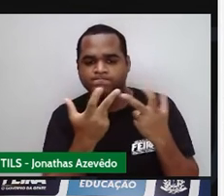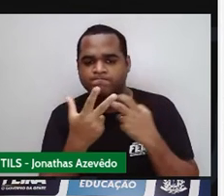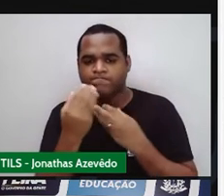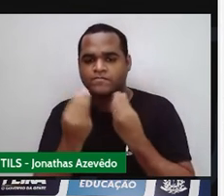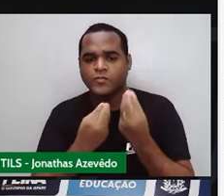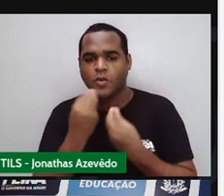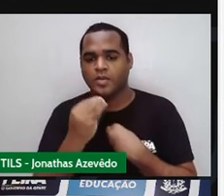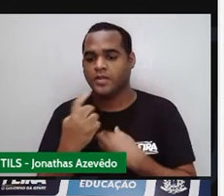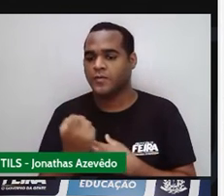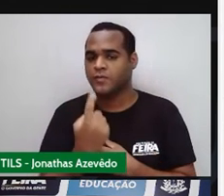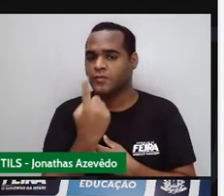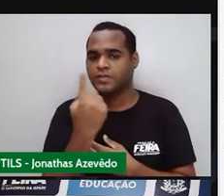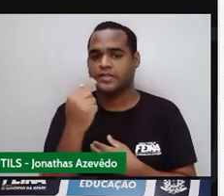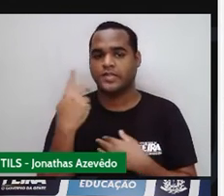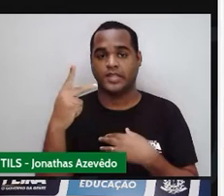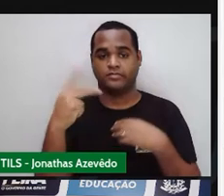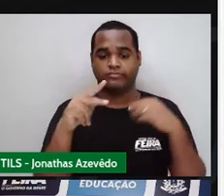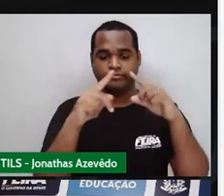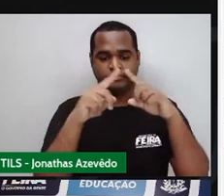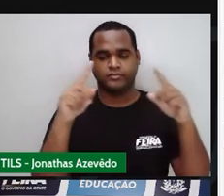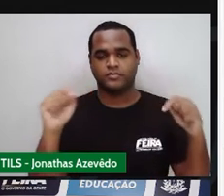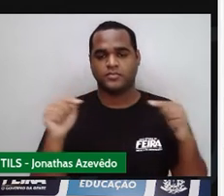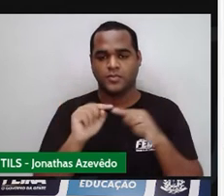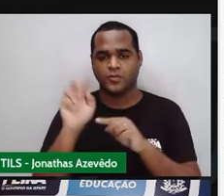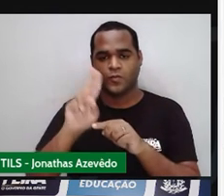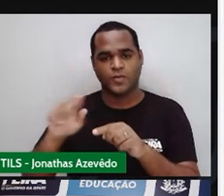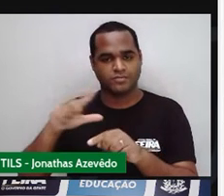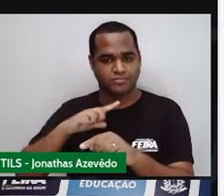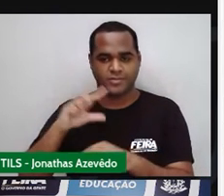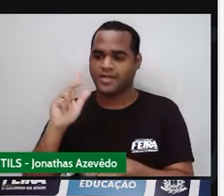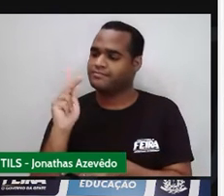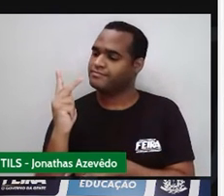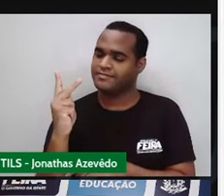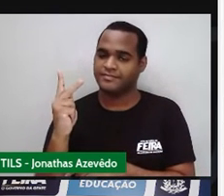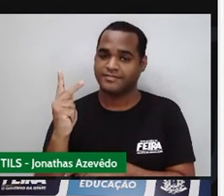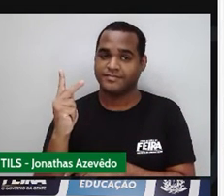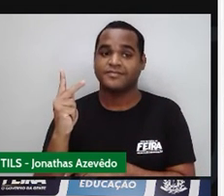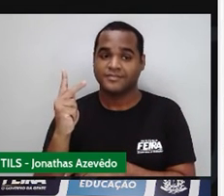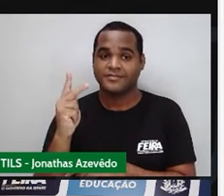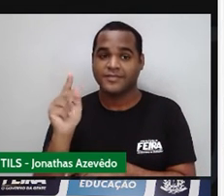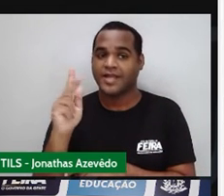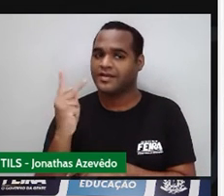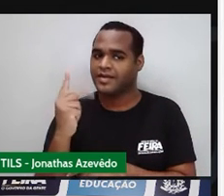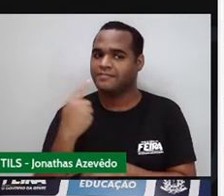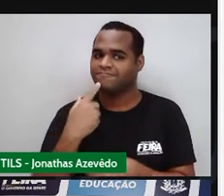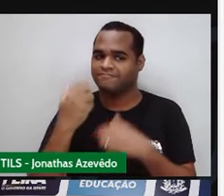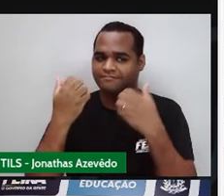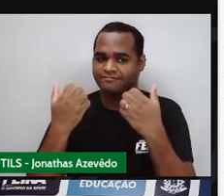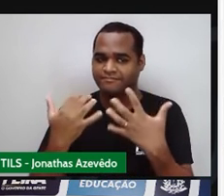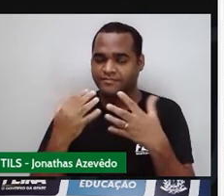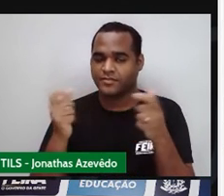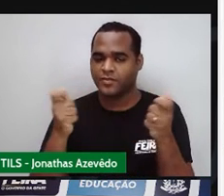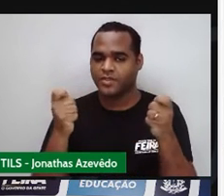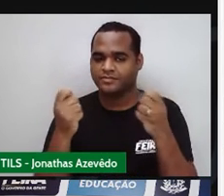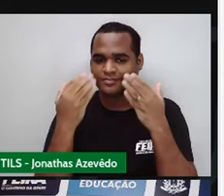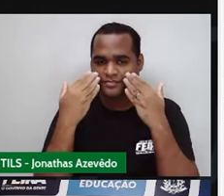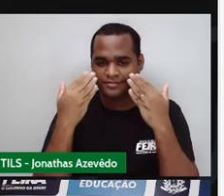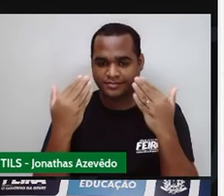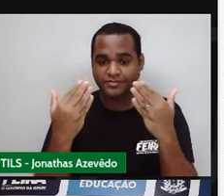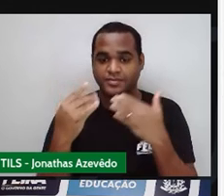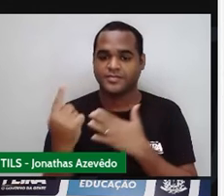do trapézio. Essa altura a gente vai usar a letrinha H para representar essa altura.